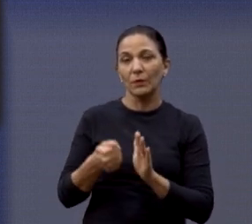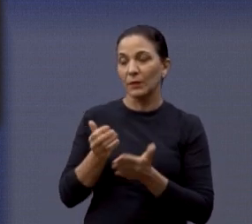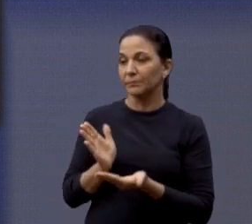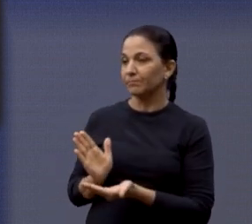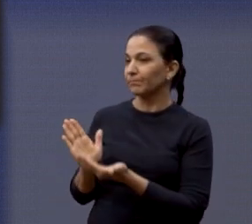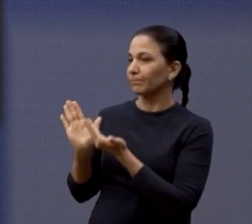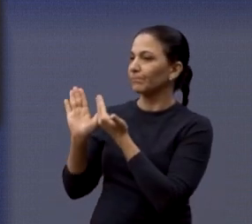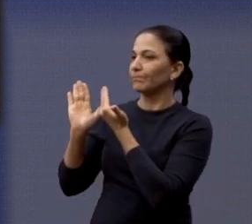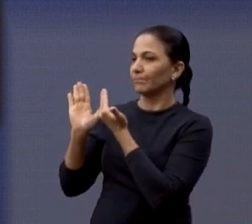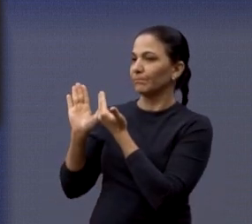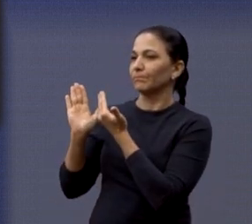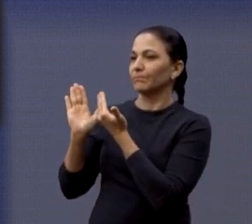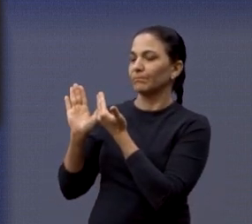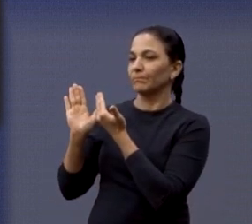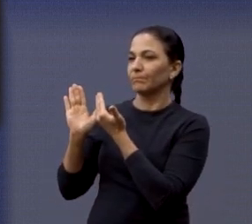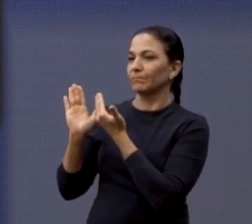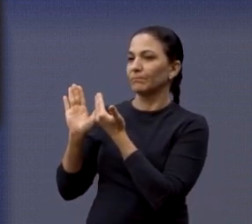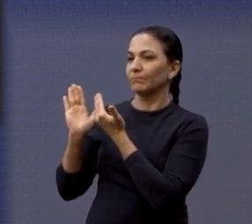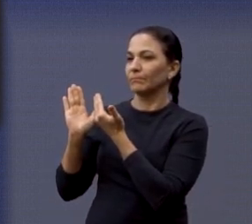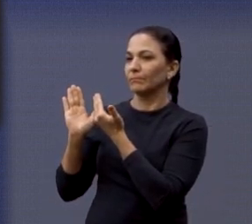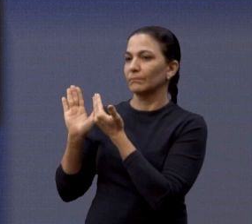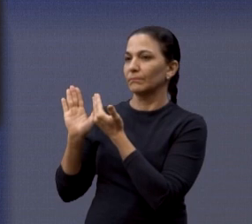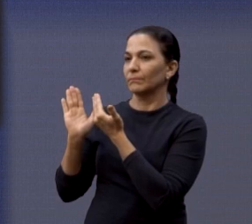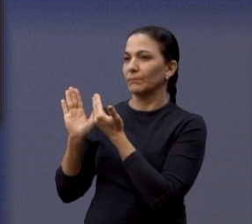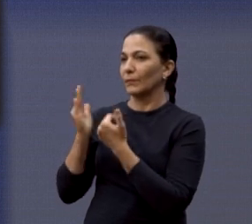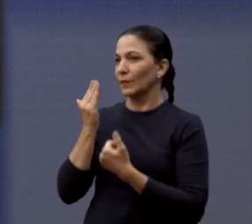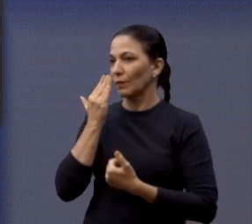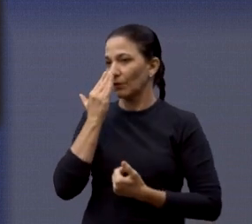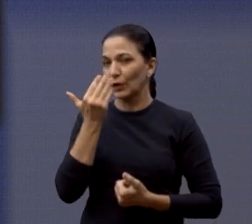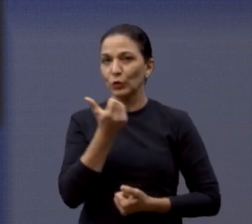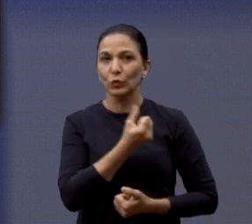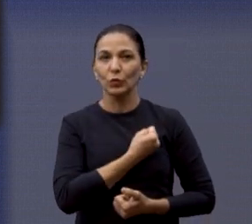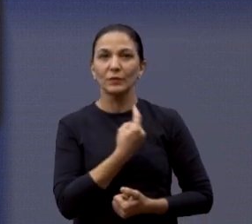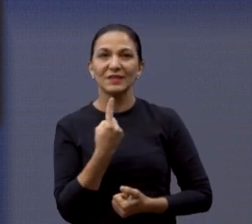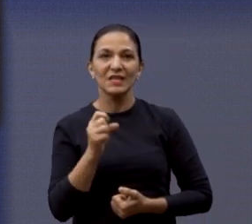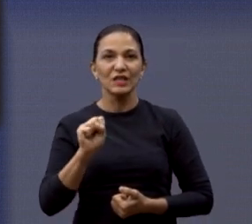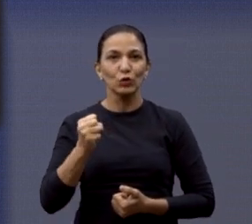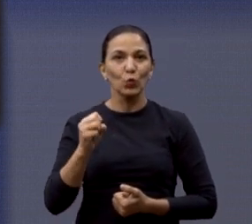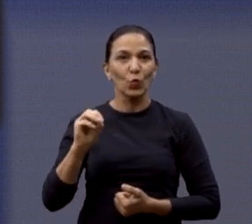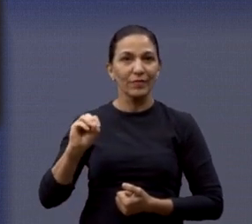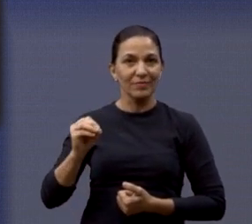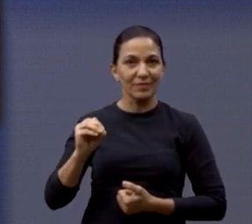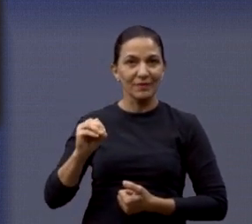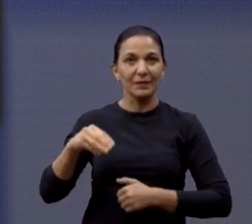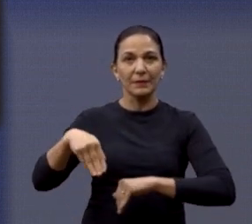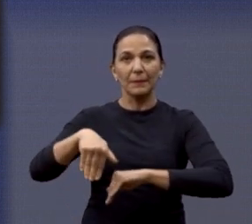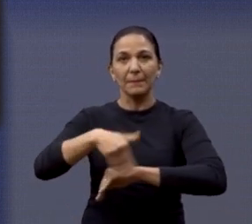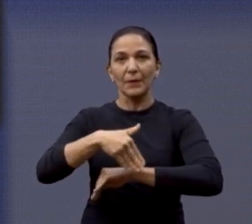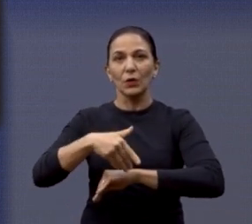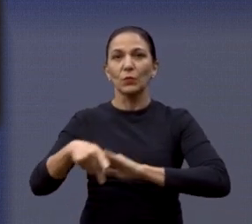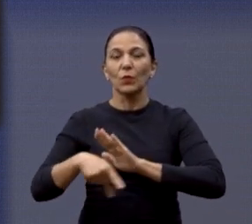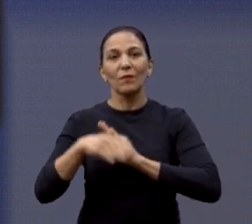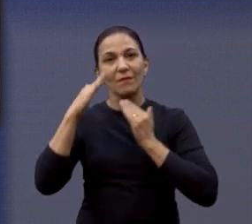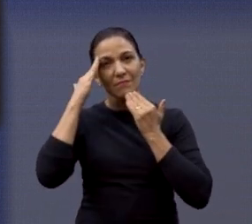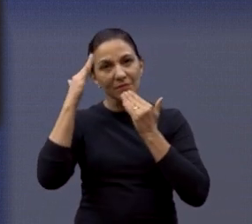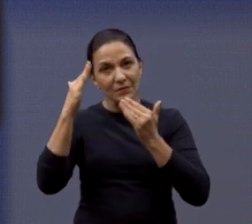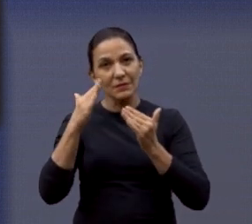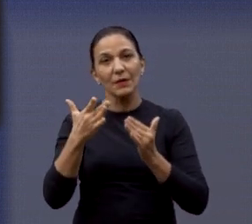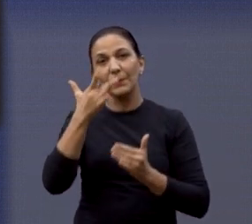lá na Euclides dos Santos, de fronte ao número 180. Agradecer a todo o pessoal do DAE,